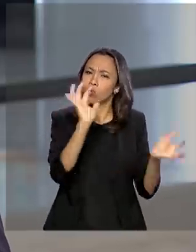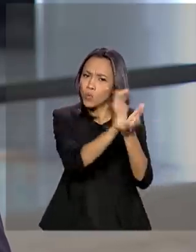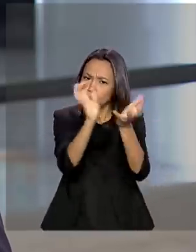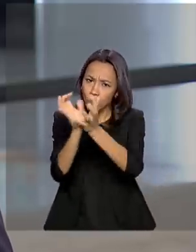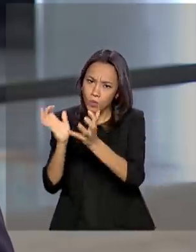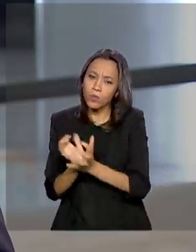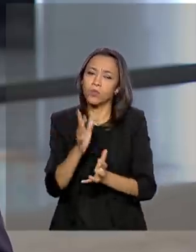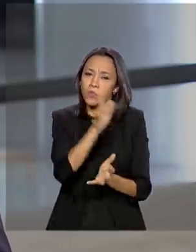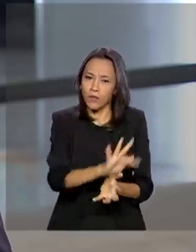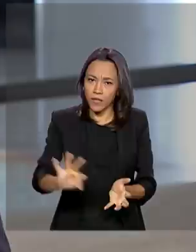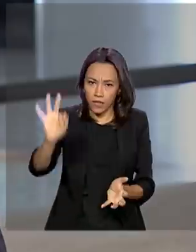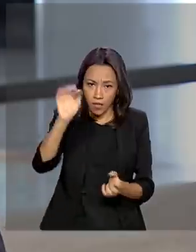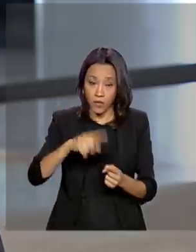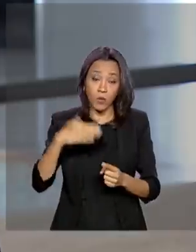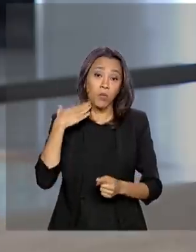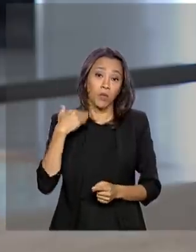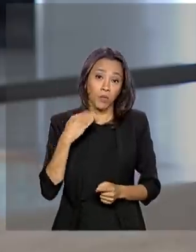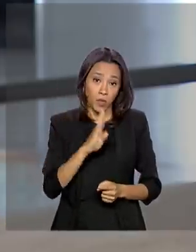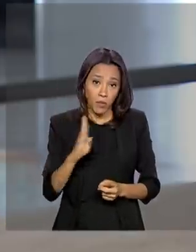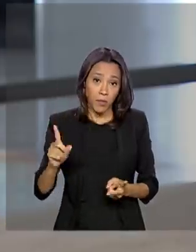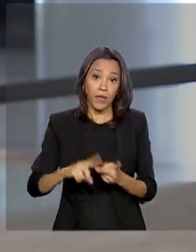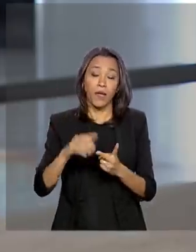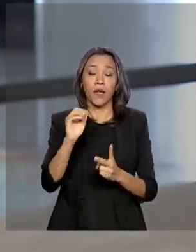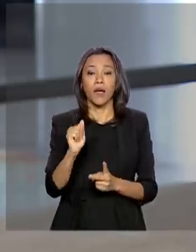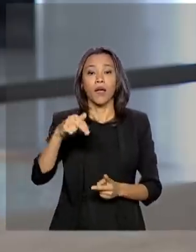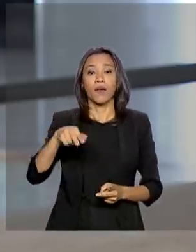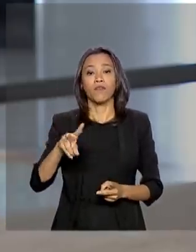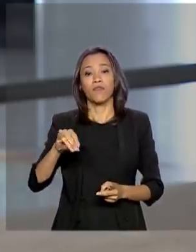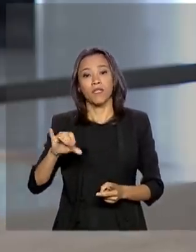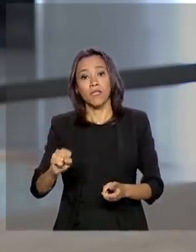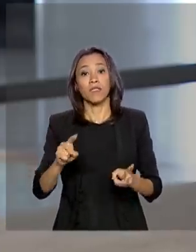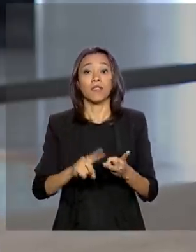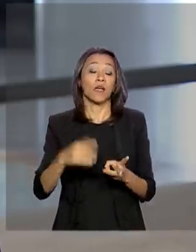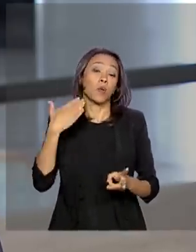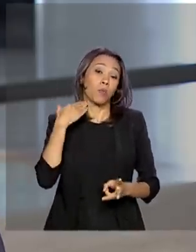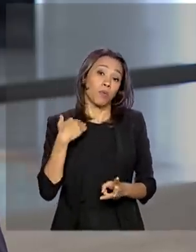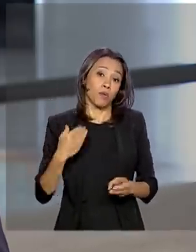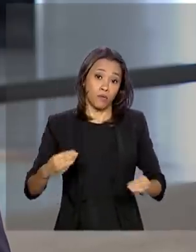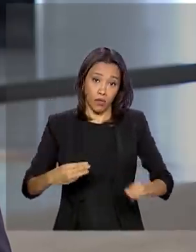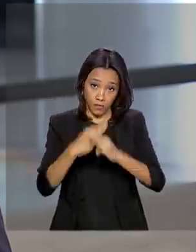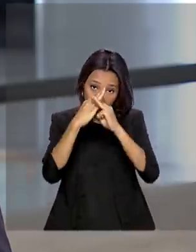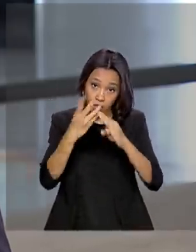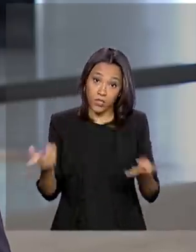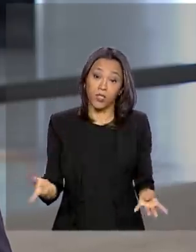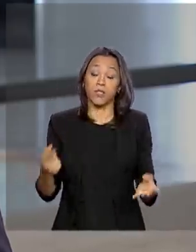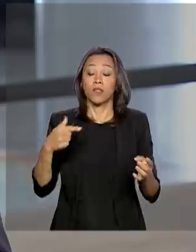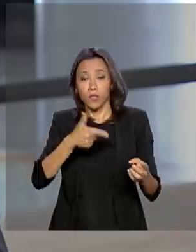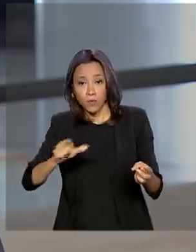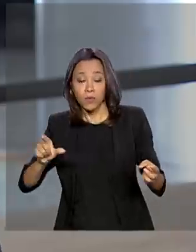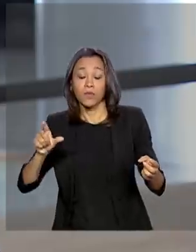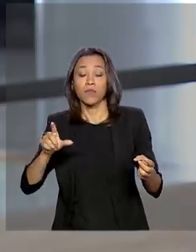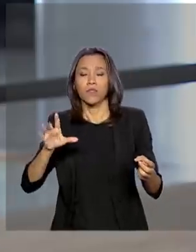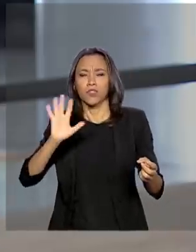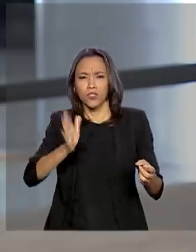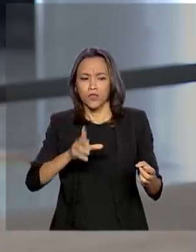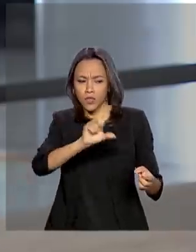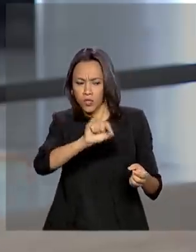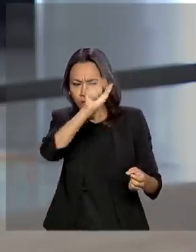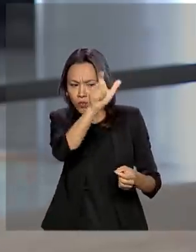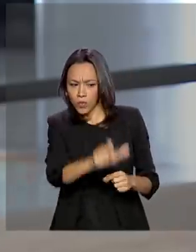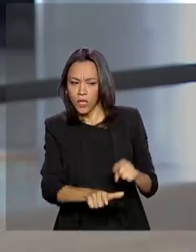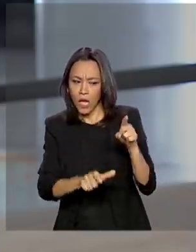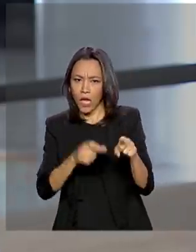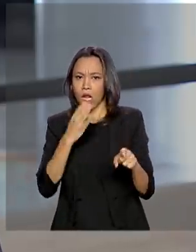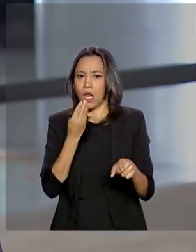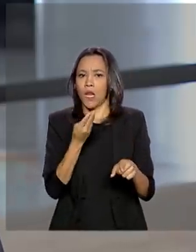e também o Banco do Brasil e a Caixa Econômica Federal. O ministro-chefe da Casa Civil, Braga Neto, foi designado como